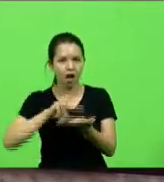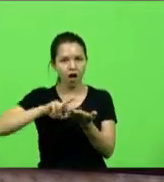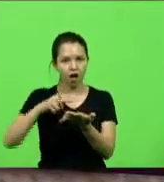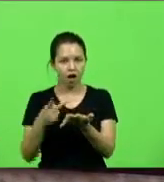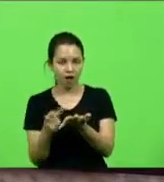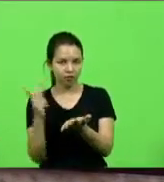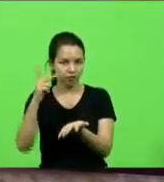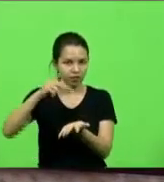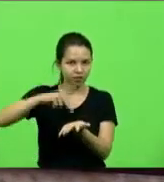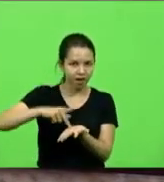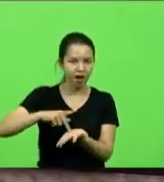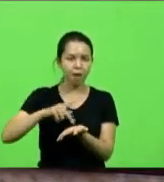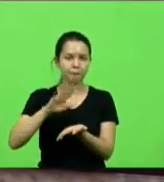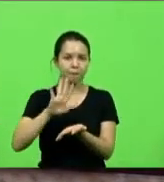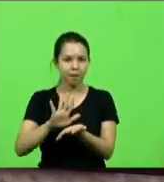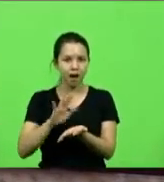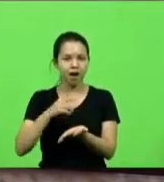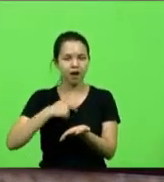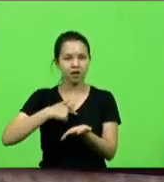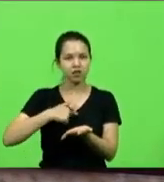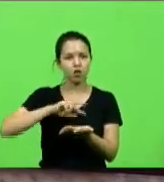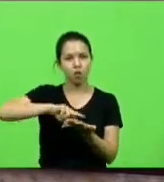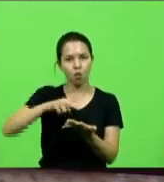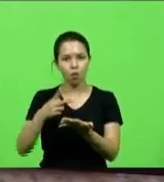o campo semântico, jurídico,